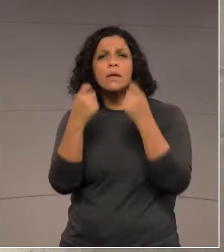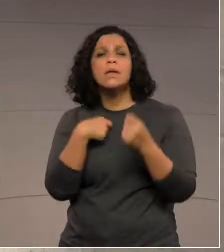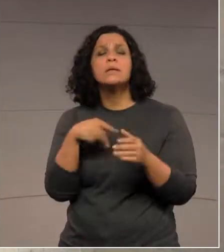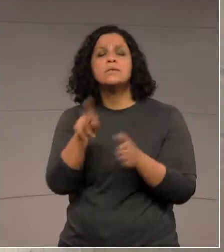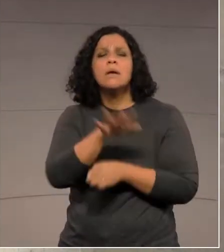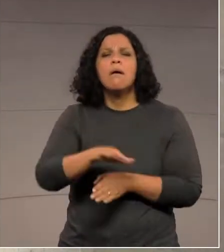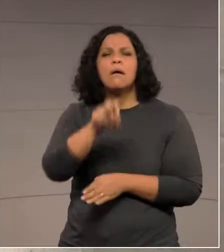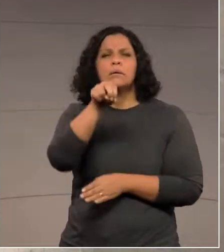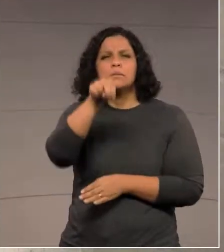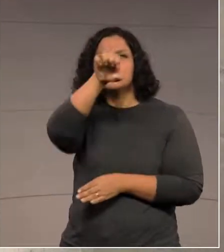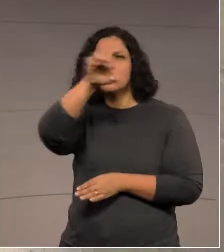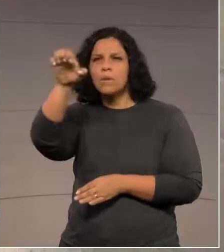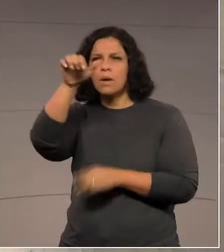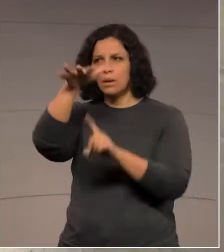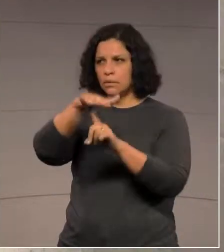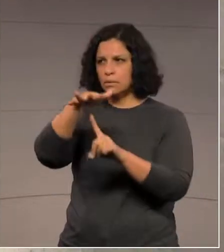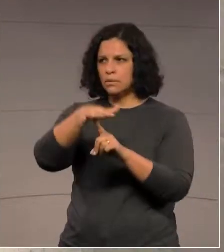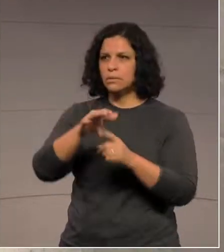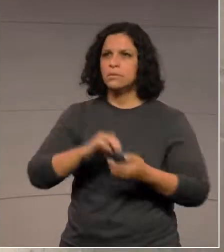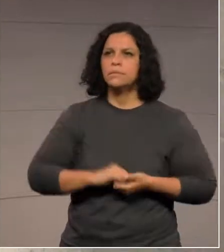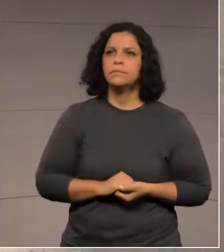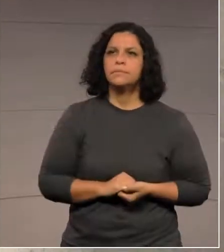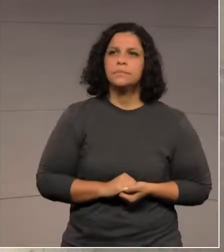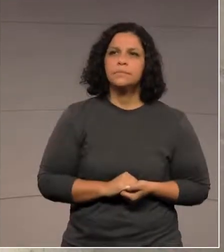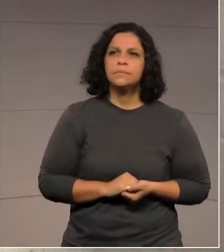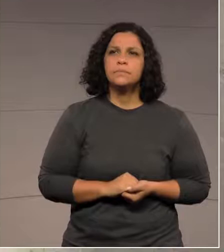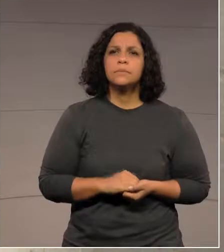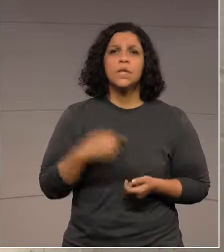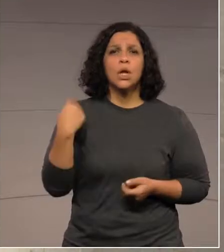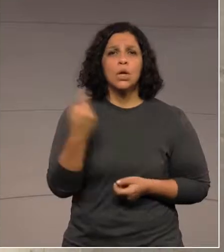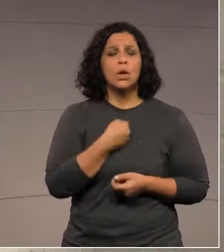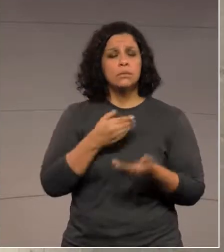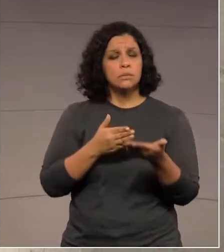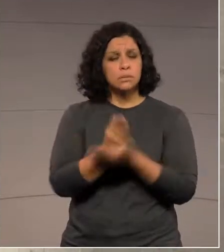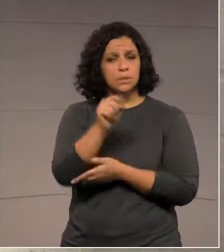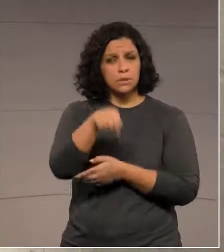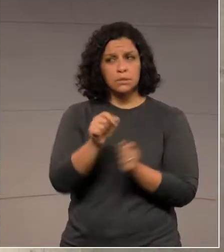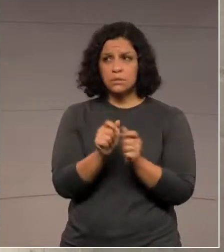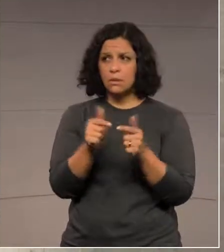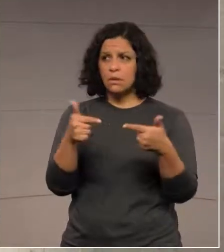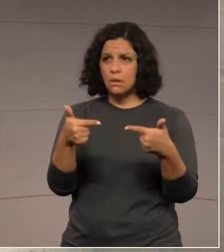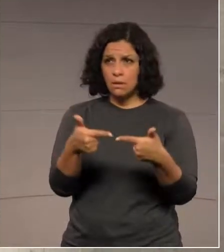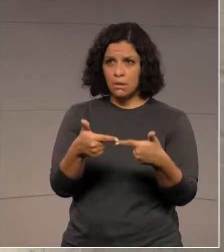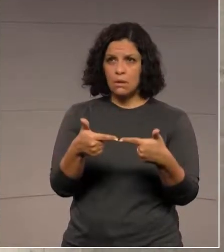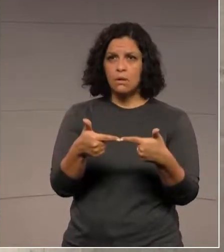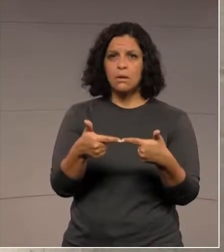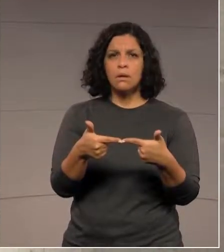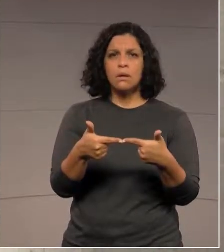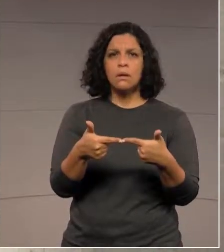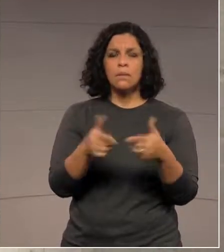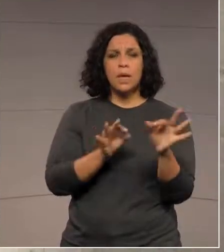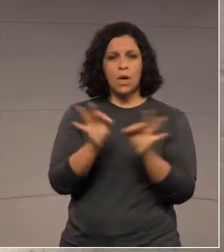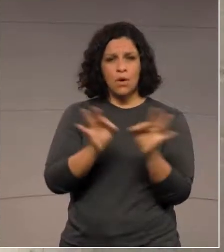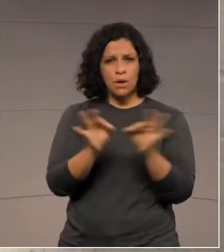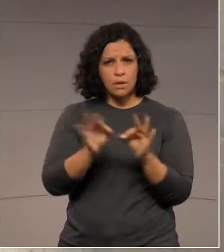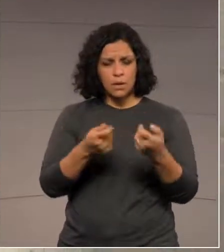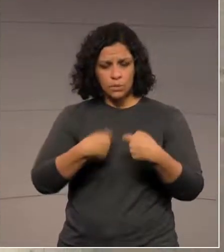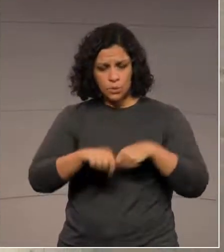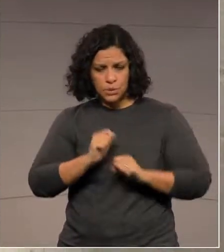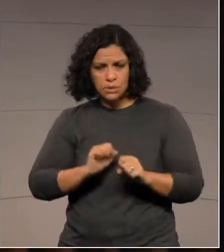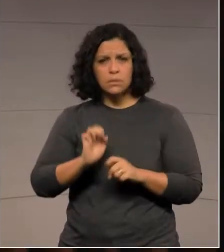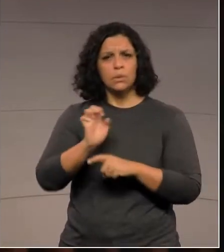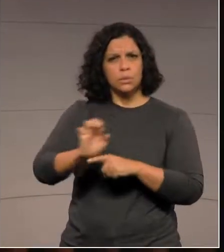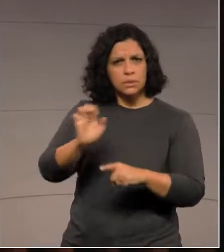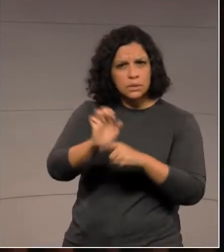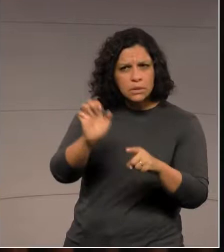Noroeste do Paraná. Nós aprovamos aqui na Assembleia a reorganização da administração estadual, o